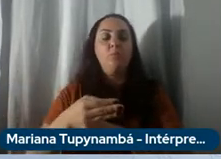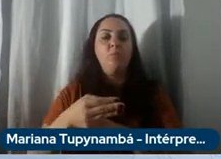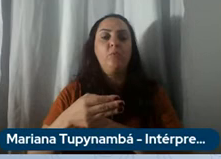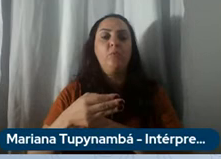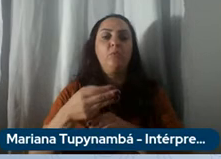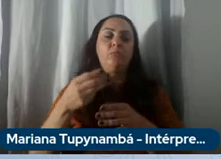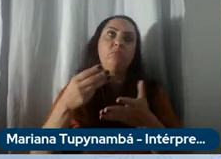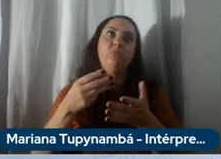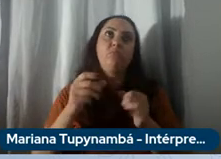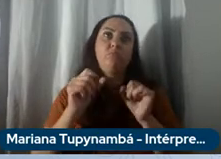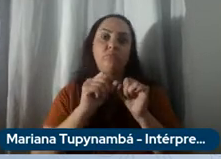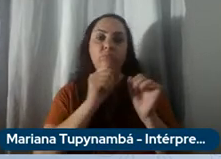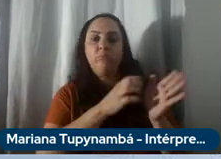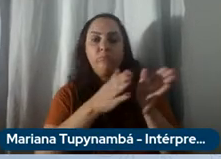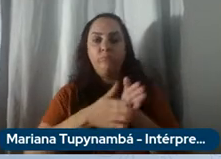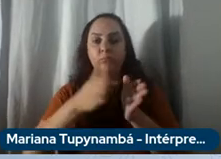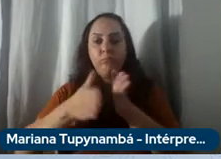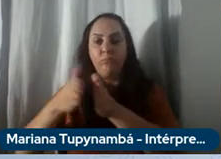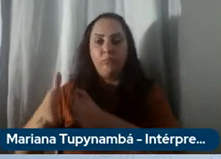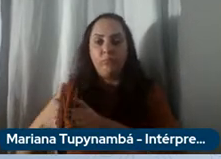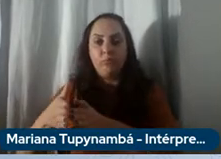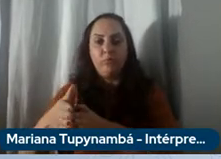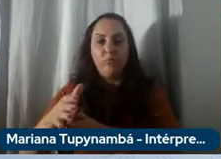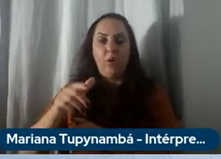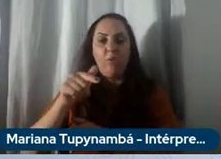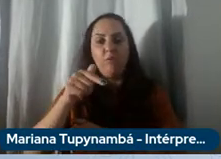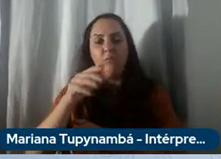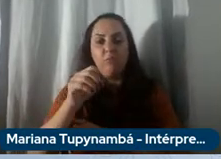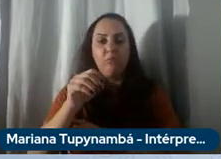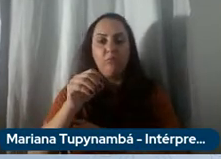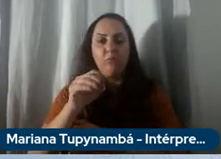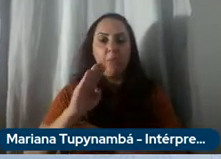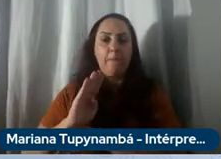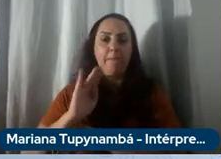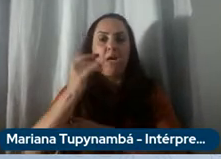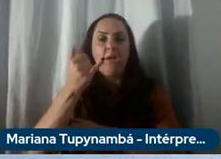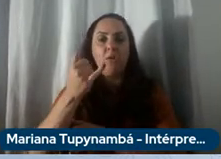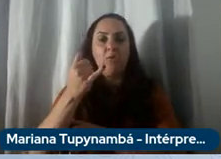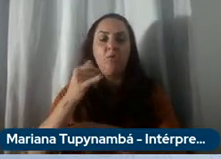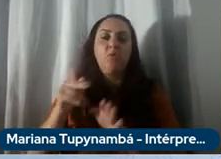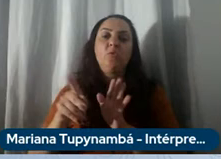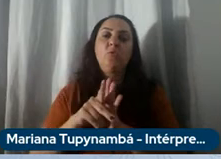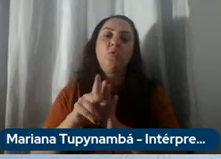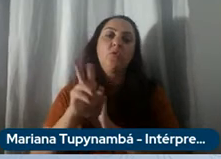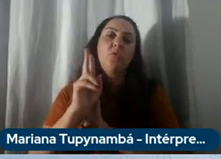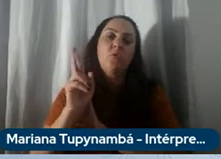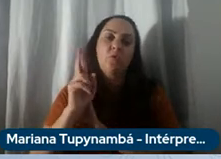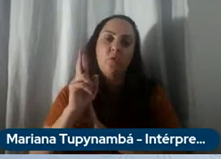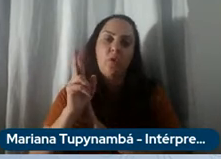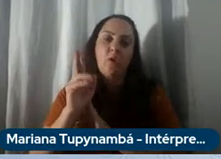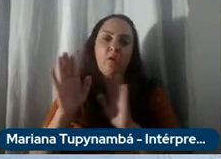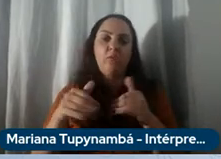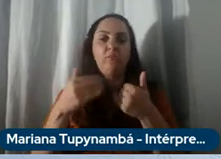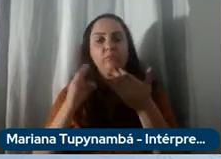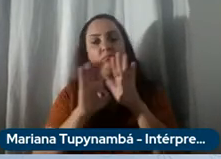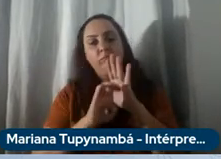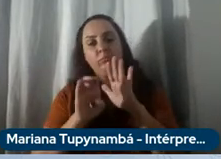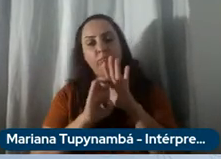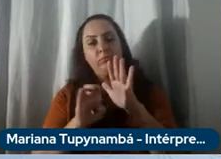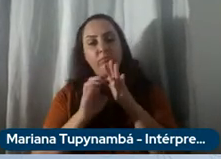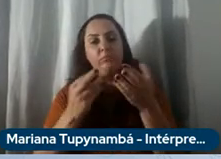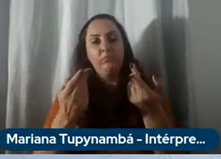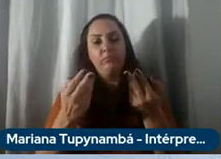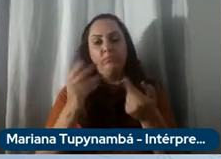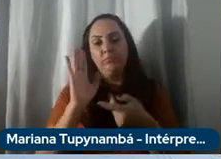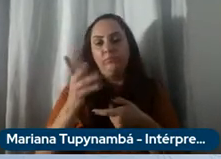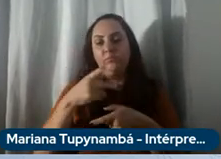foi de 67 quase 70 bilhões de reais com tudo isso Stellantis como falei anteriormente foi